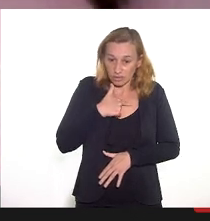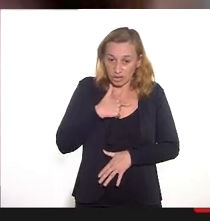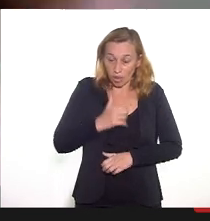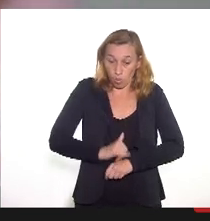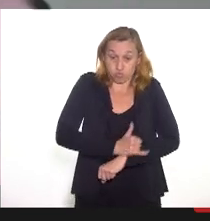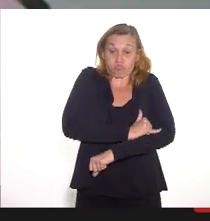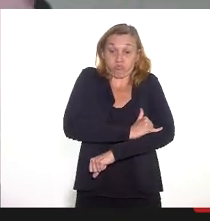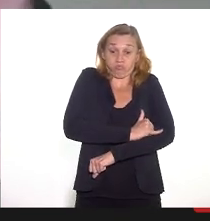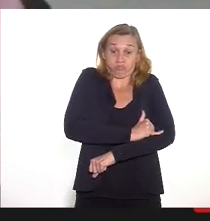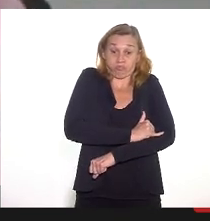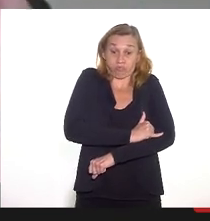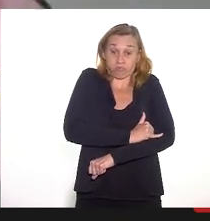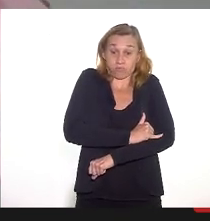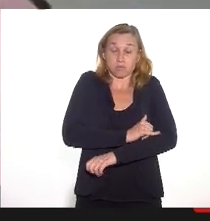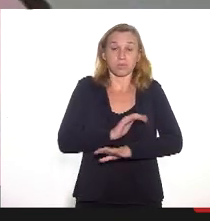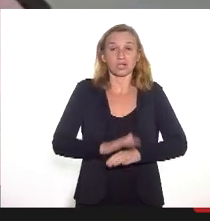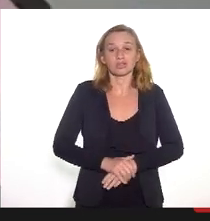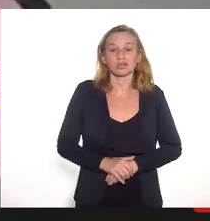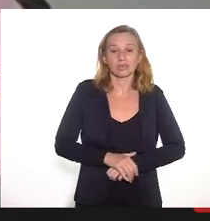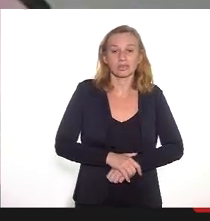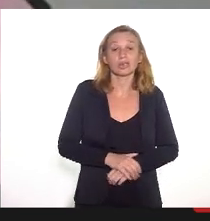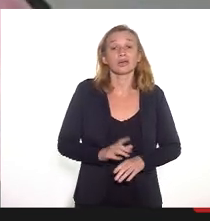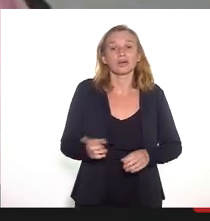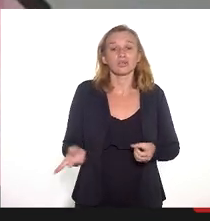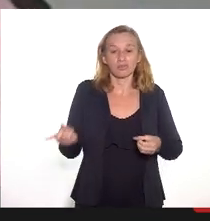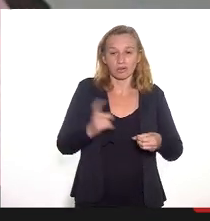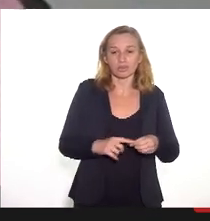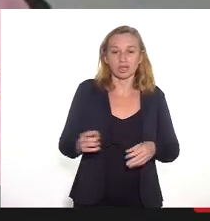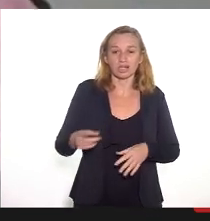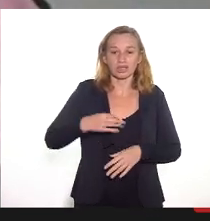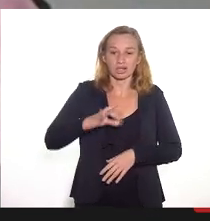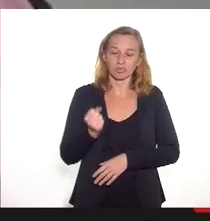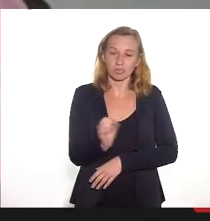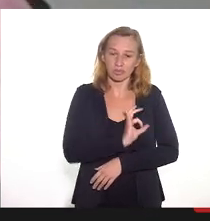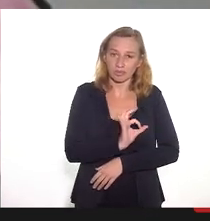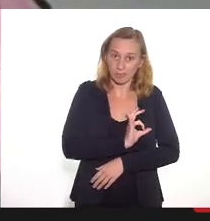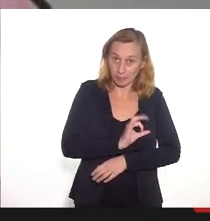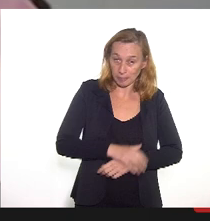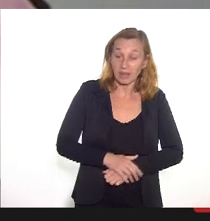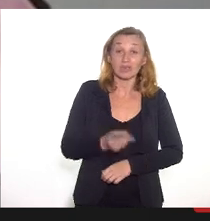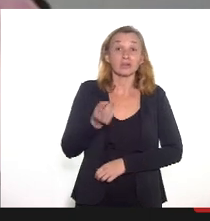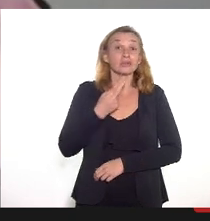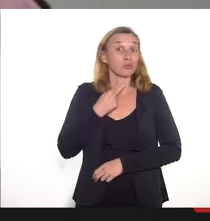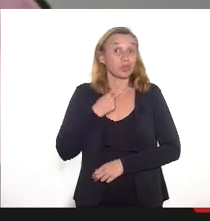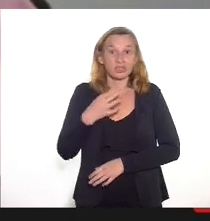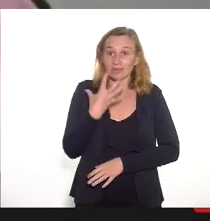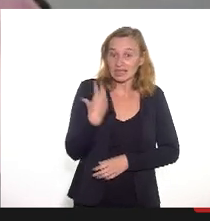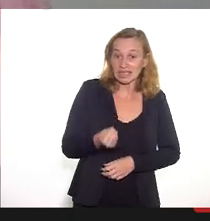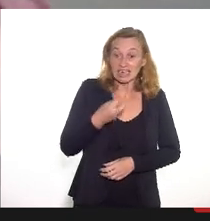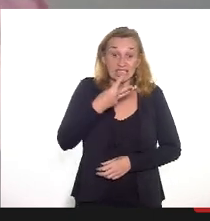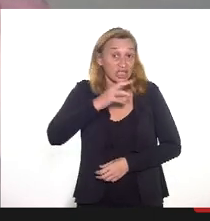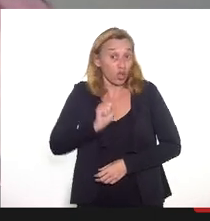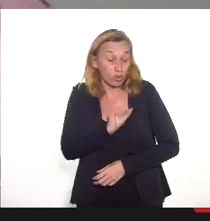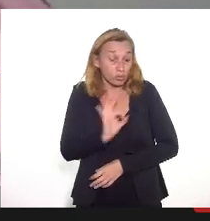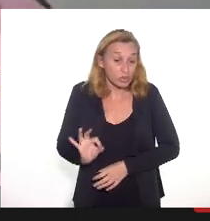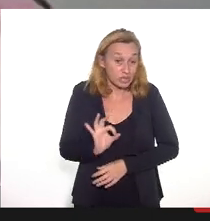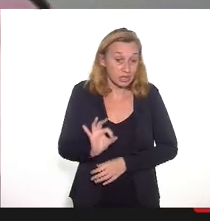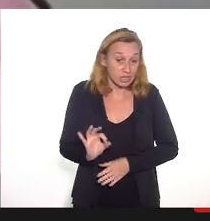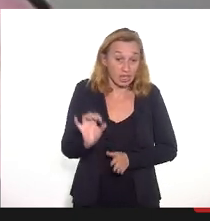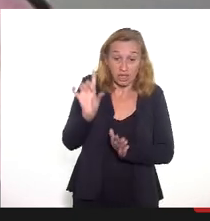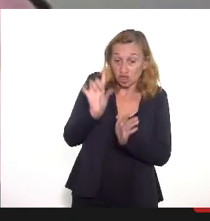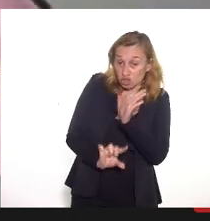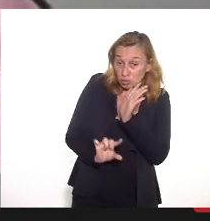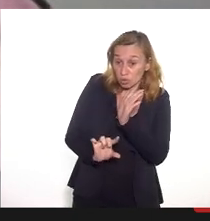engorda. Cara feia para mim, engorda. Mas vamos lá, deputada Marta Rocha. Nós não podemos aceitar que 38% da queda do